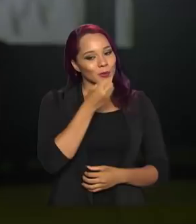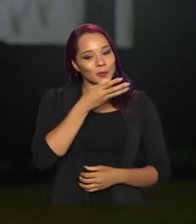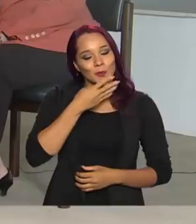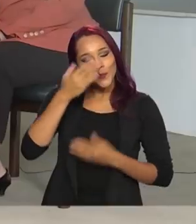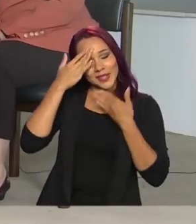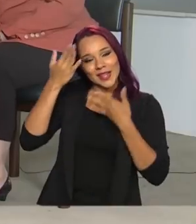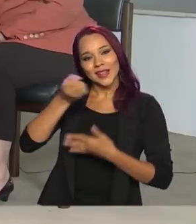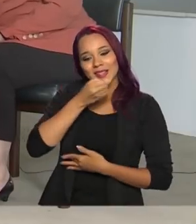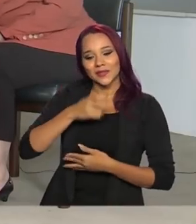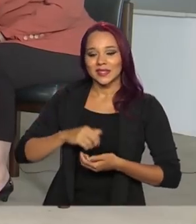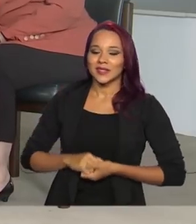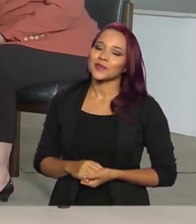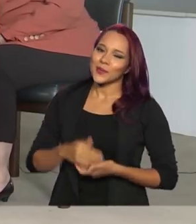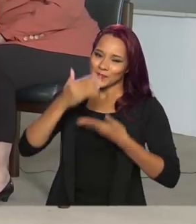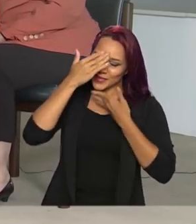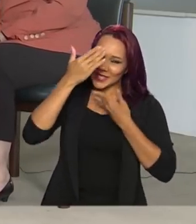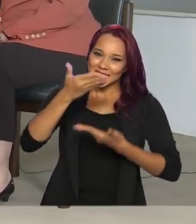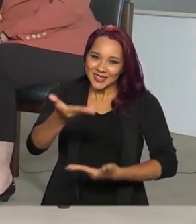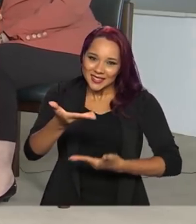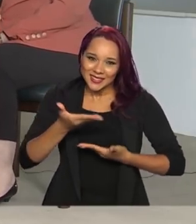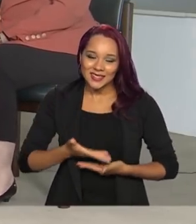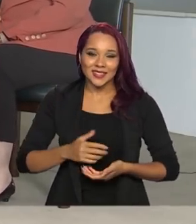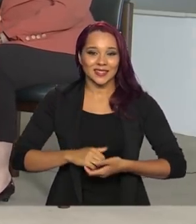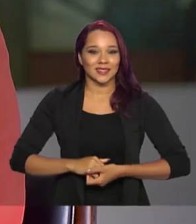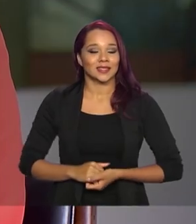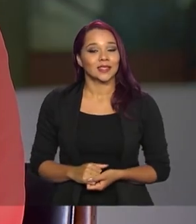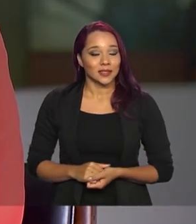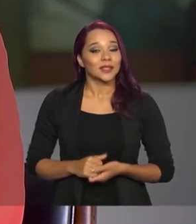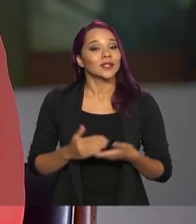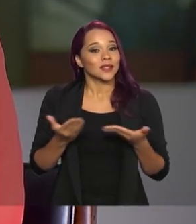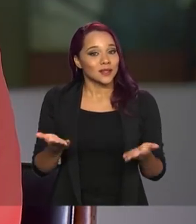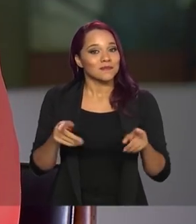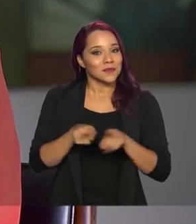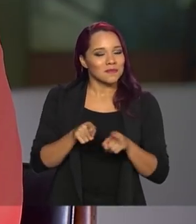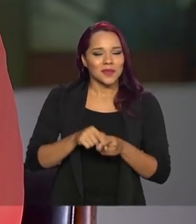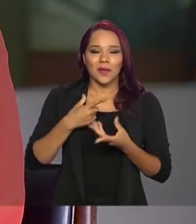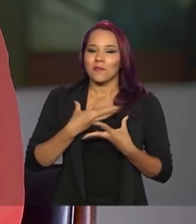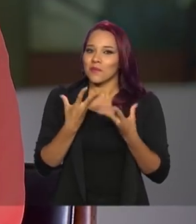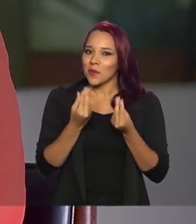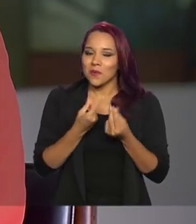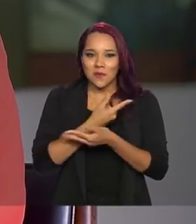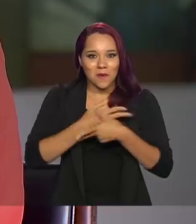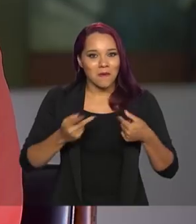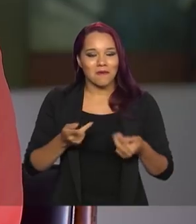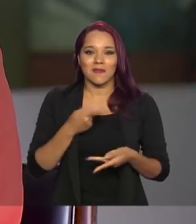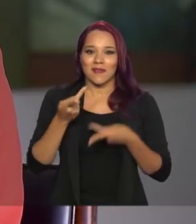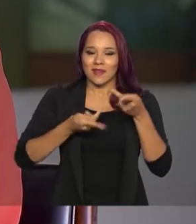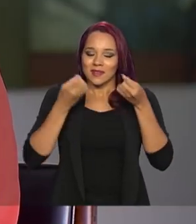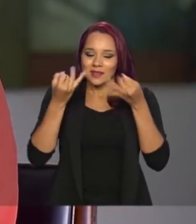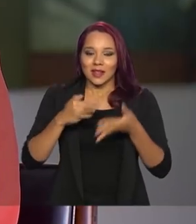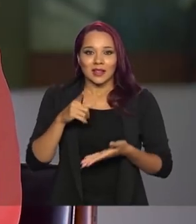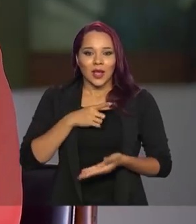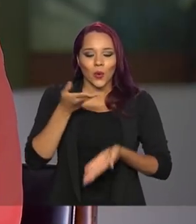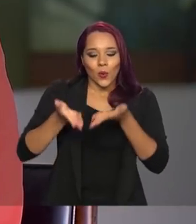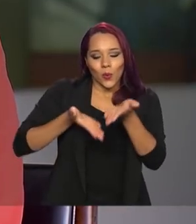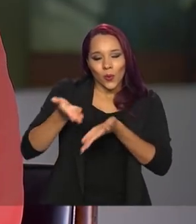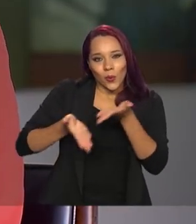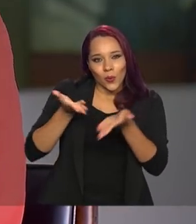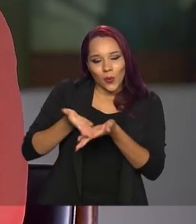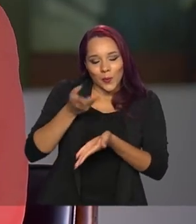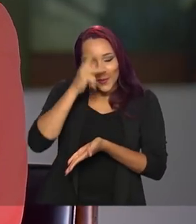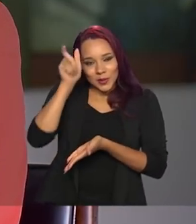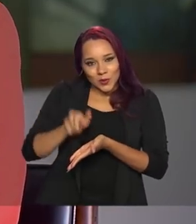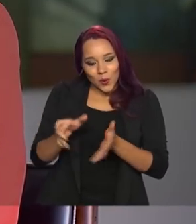entrevista. Obrigada por ter nos convidado e temos muito para falar, estamos cuidando dos mais vulneráveis